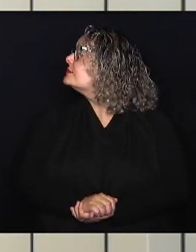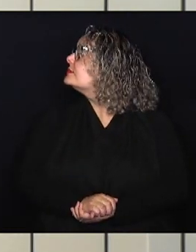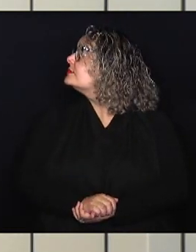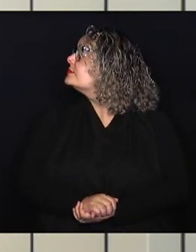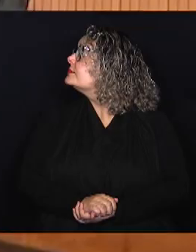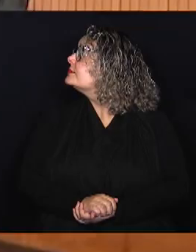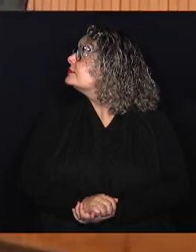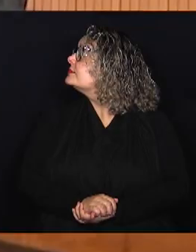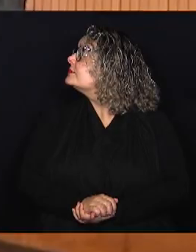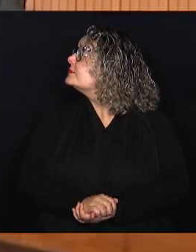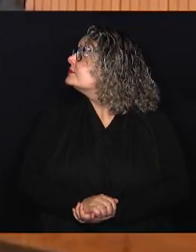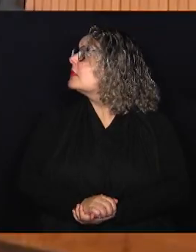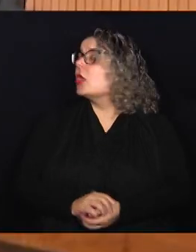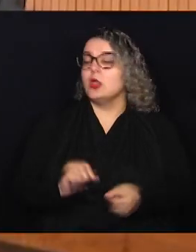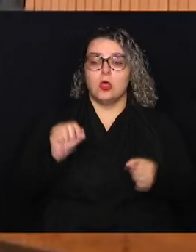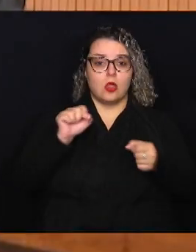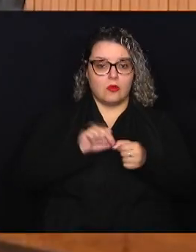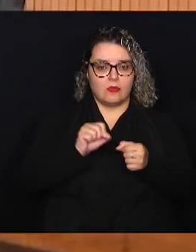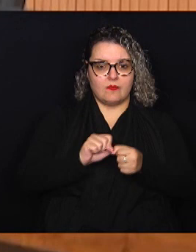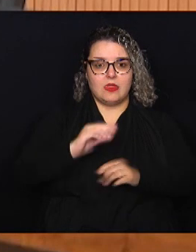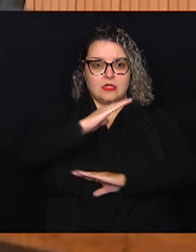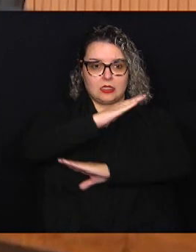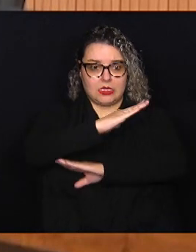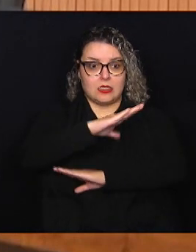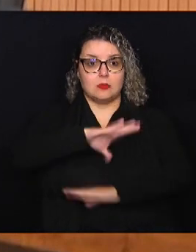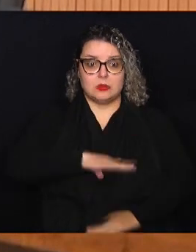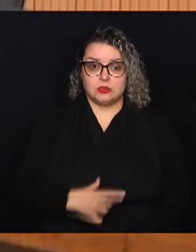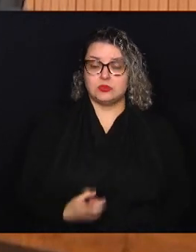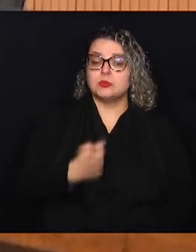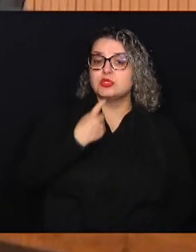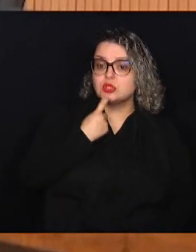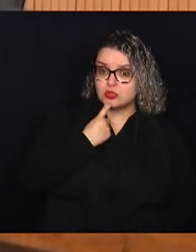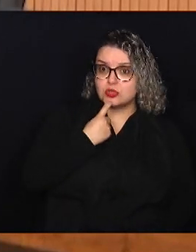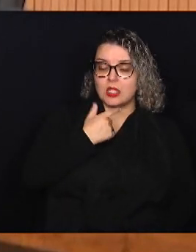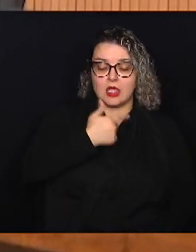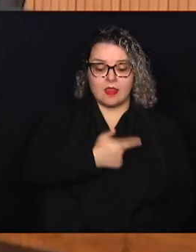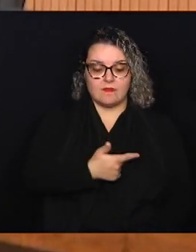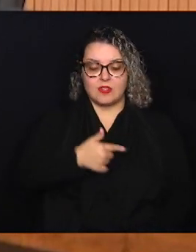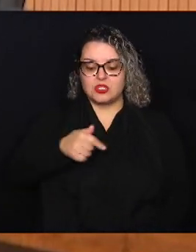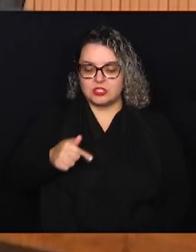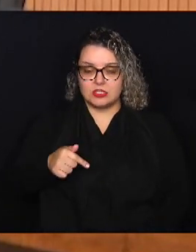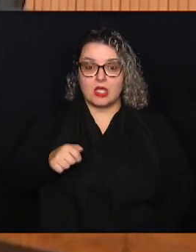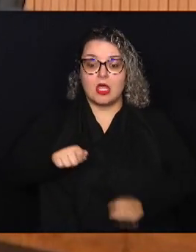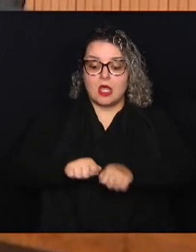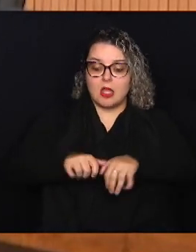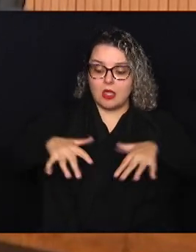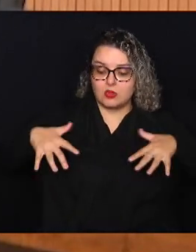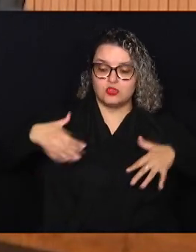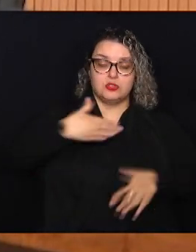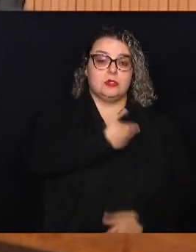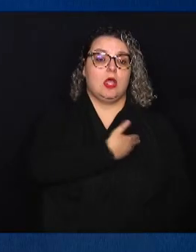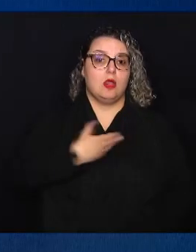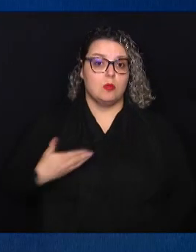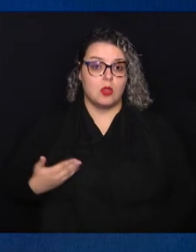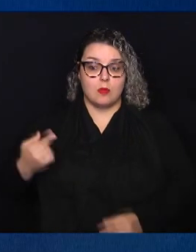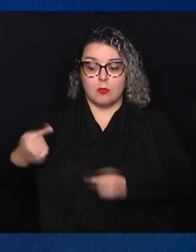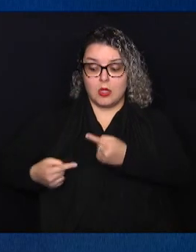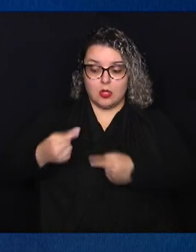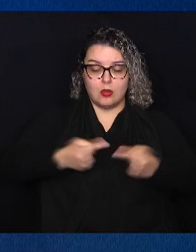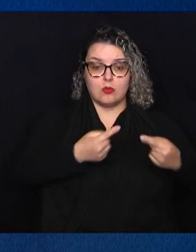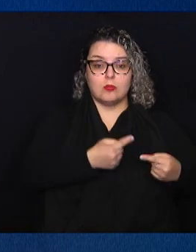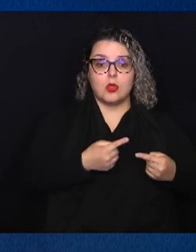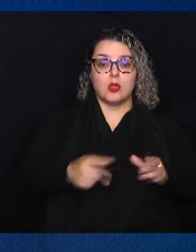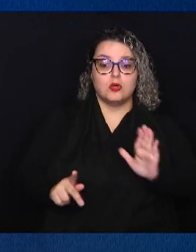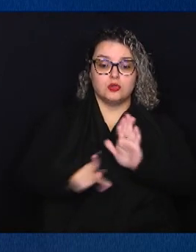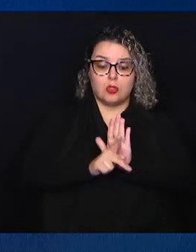Foi realizada na Câmara Municipal de Campinas a 27ª audiência pública para debater sobre o